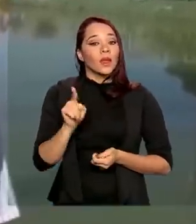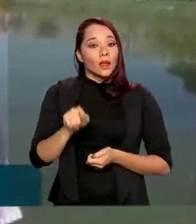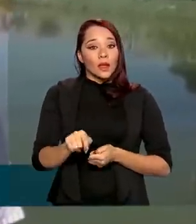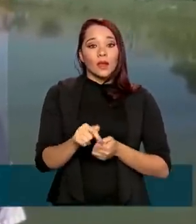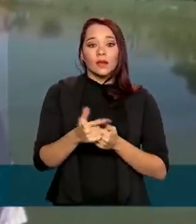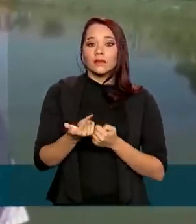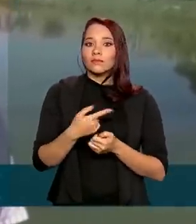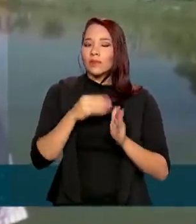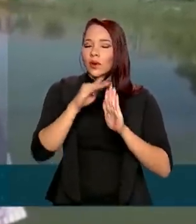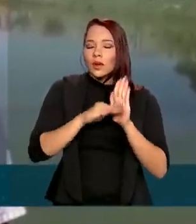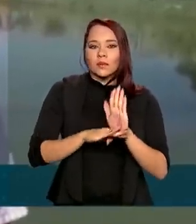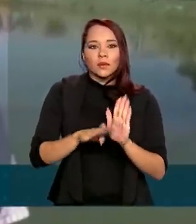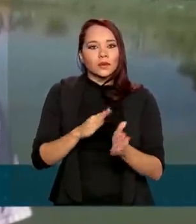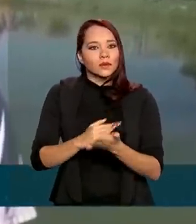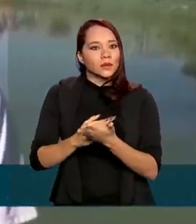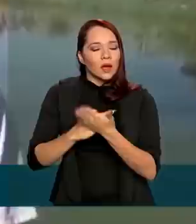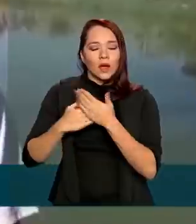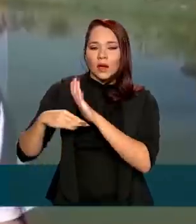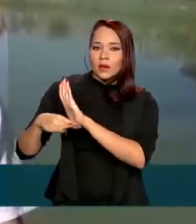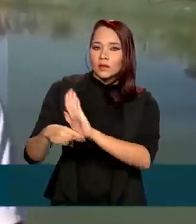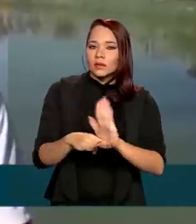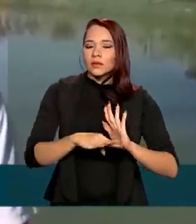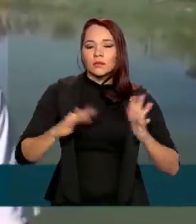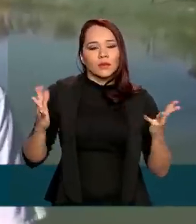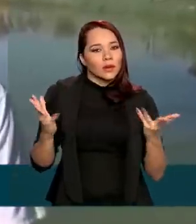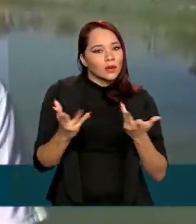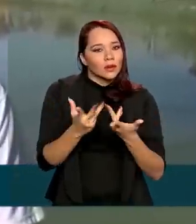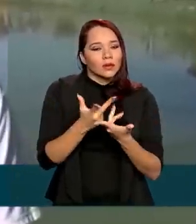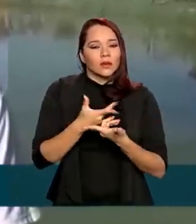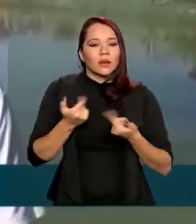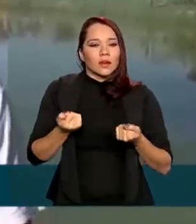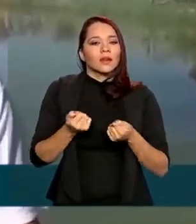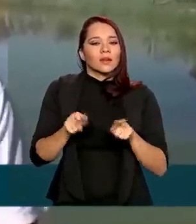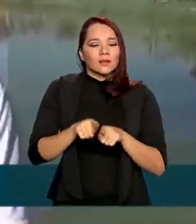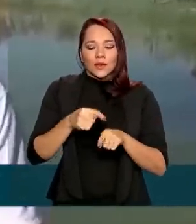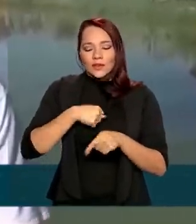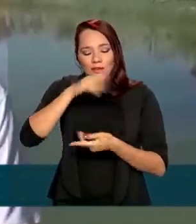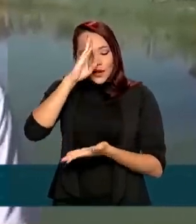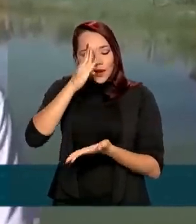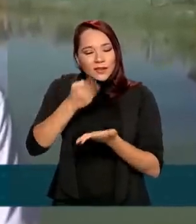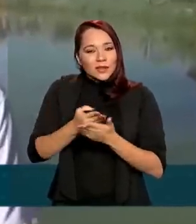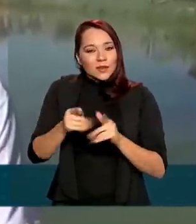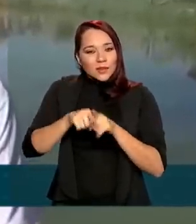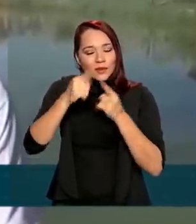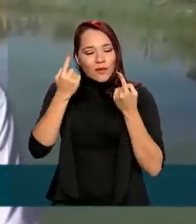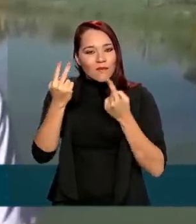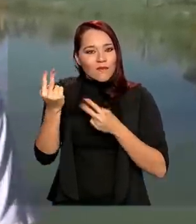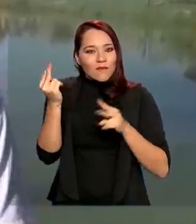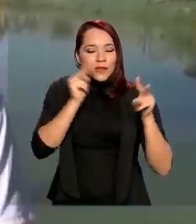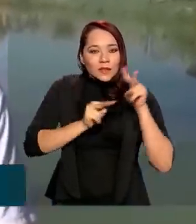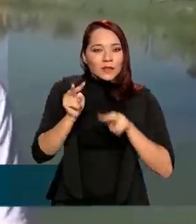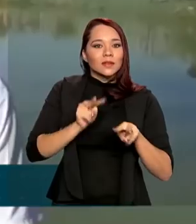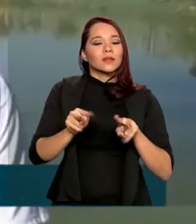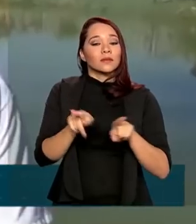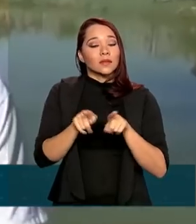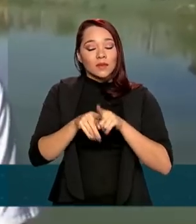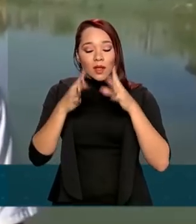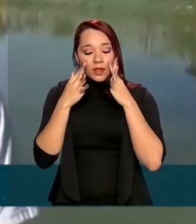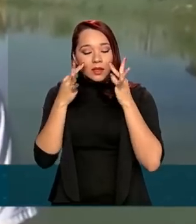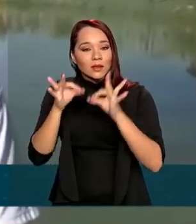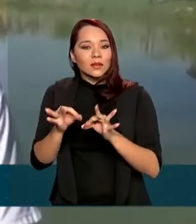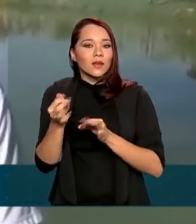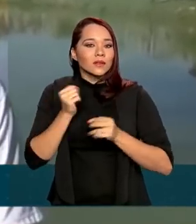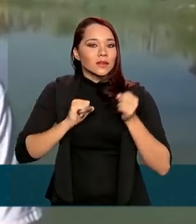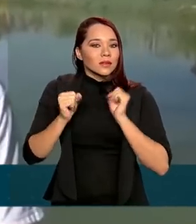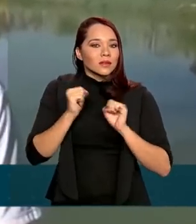ajudando de uma forma espetacular, dando-nos credibilidade, visibilidade e atendendo aos anseios da